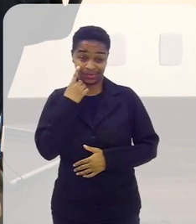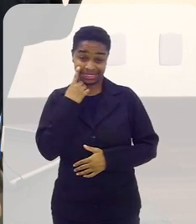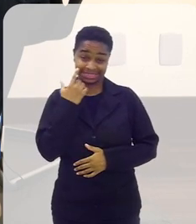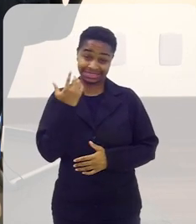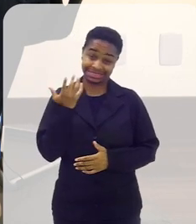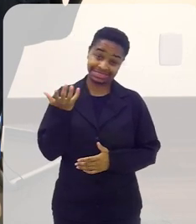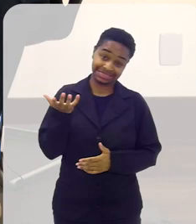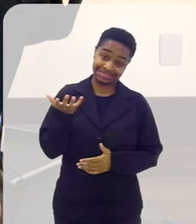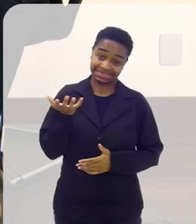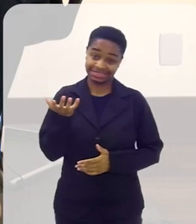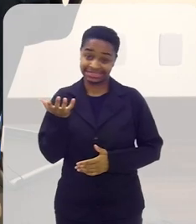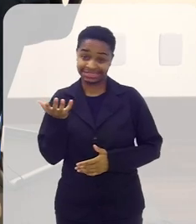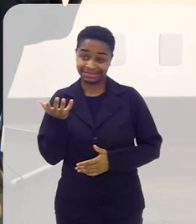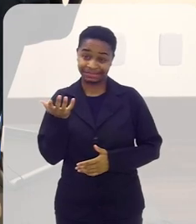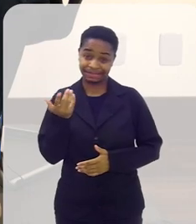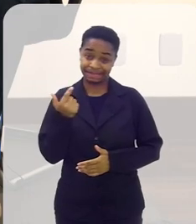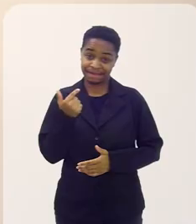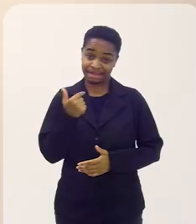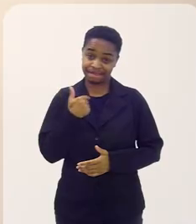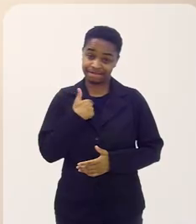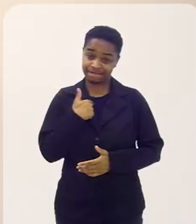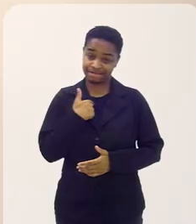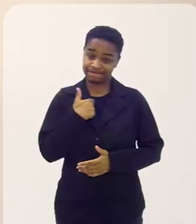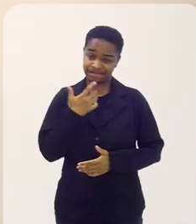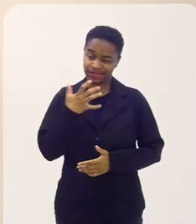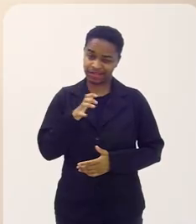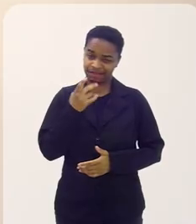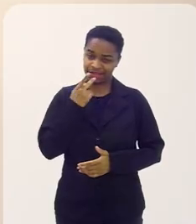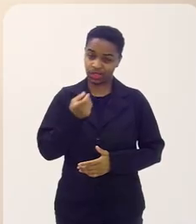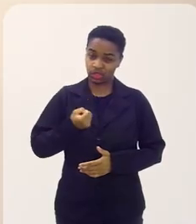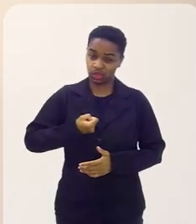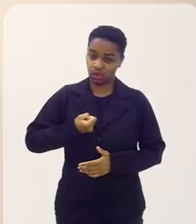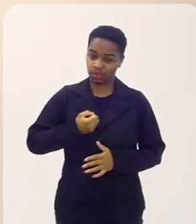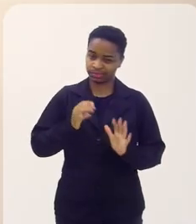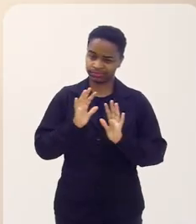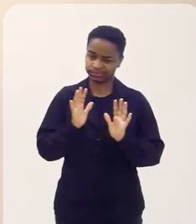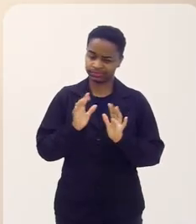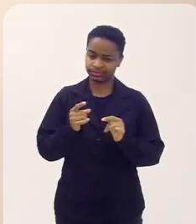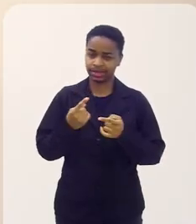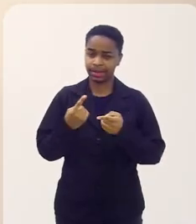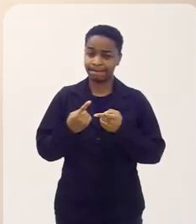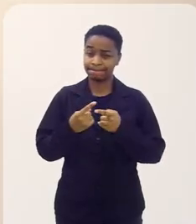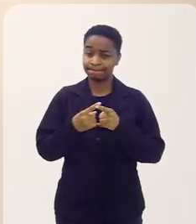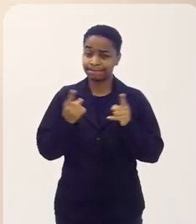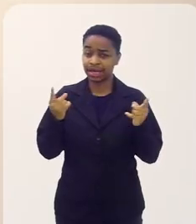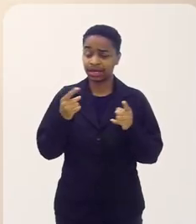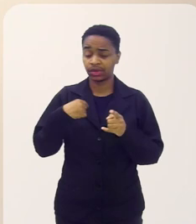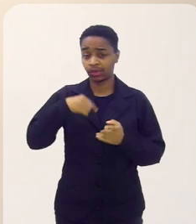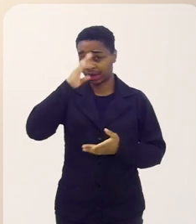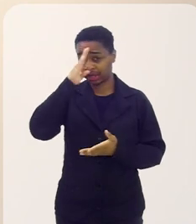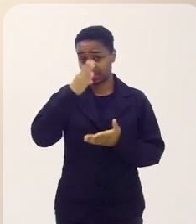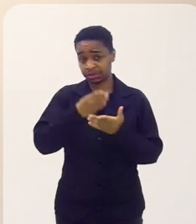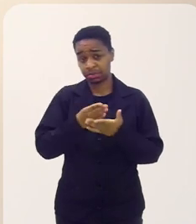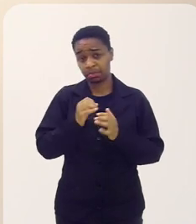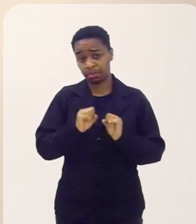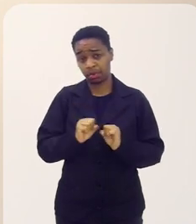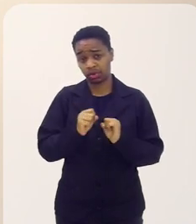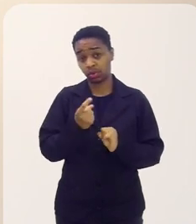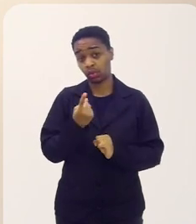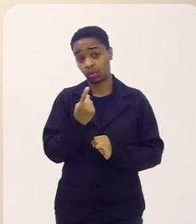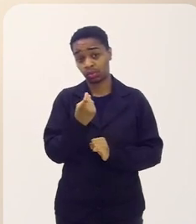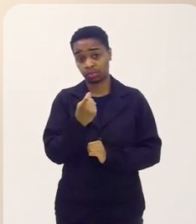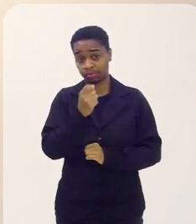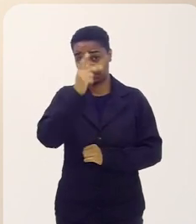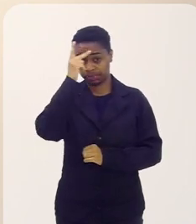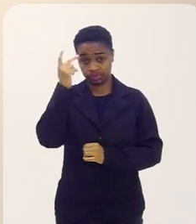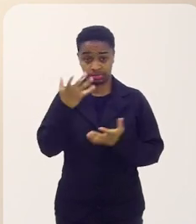olha eu não quero não me atrevo a dar um número mas eu acredito porque as equipes como o Sardinha mencionou pode ser uma